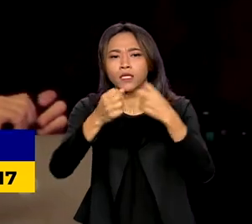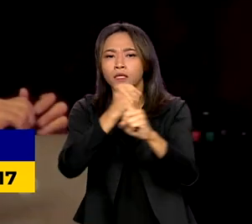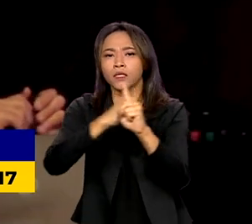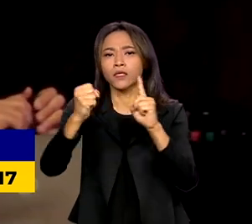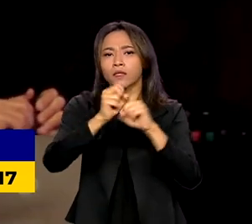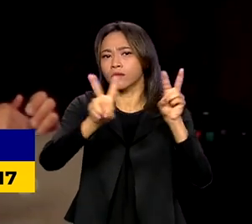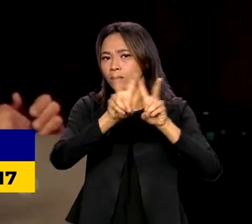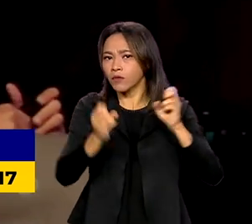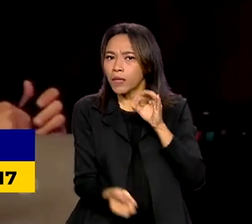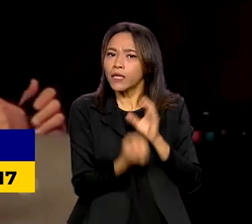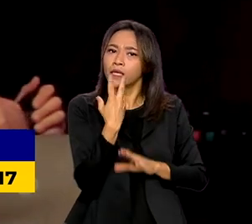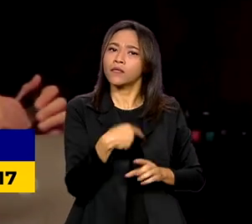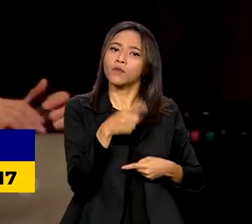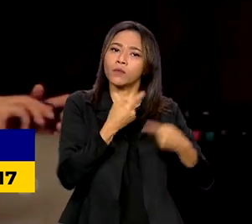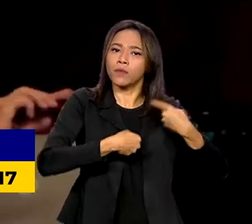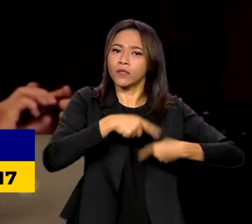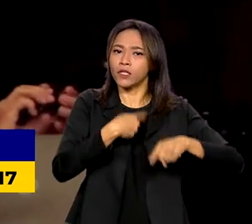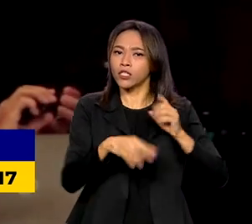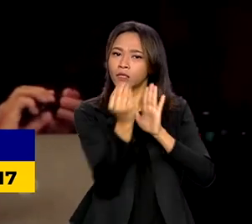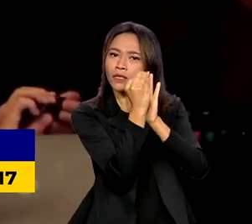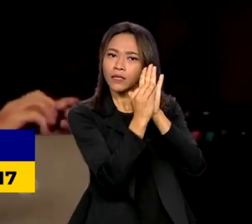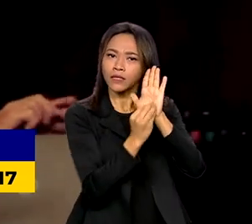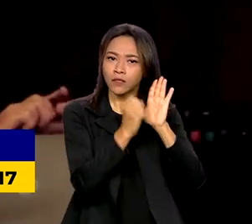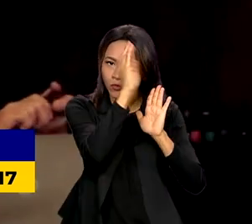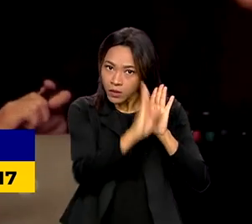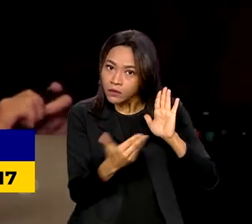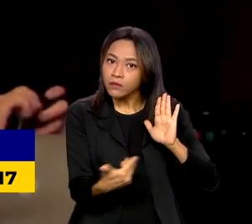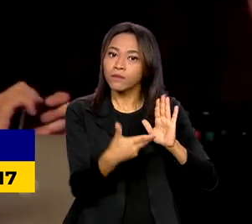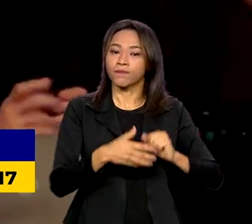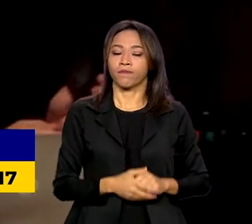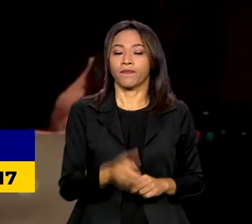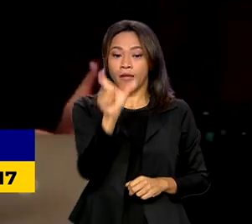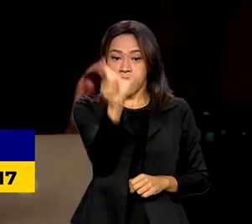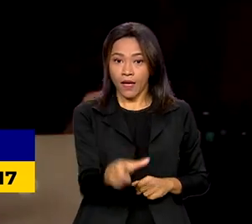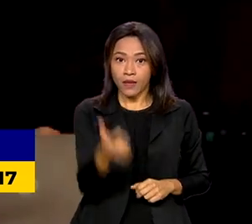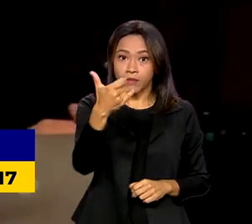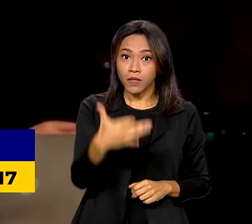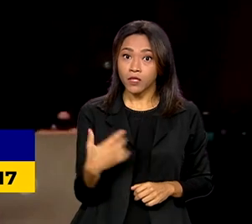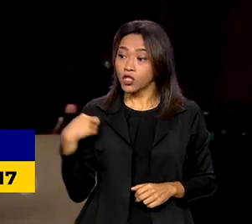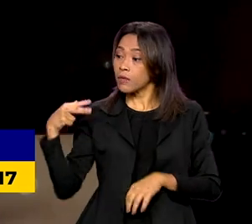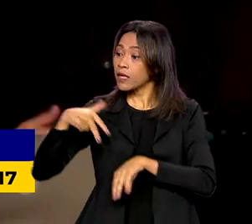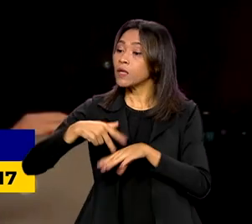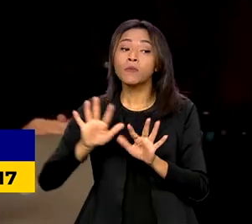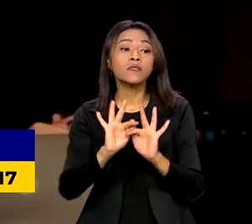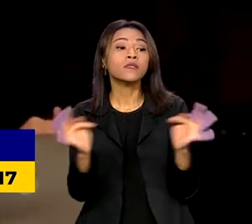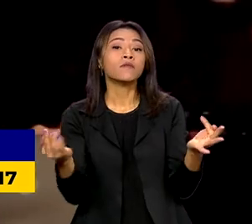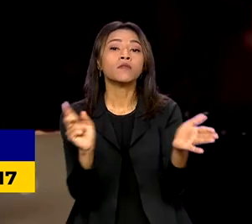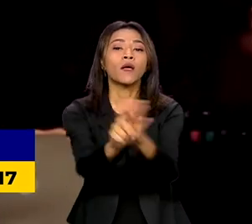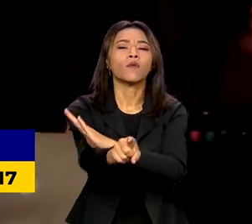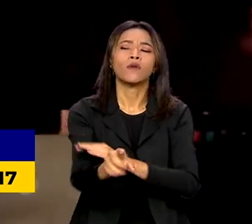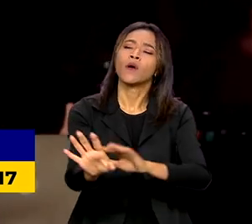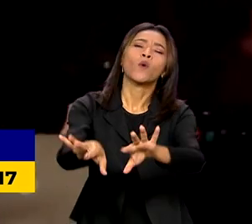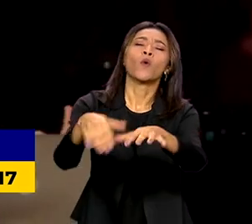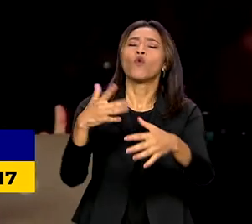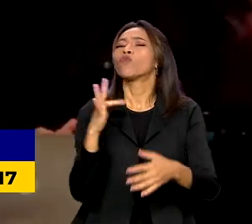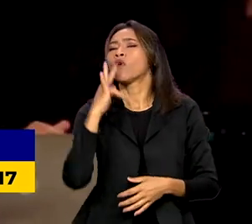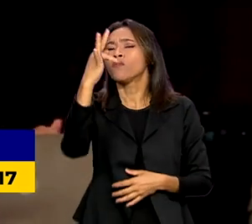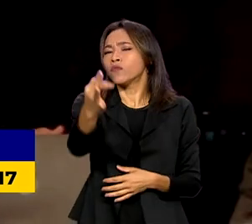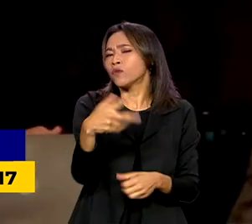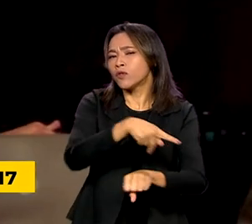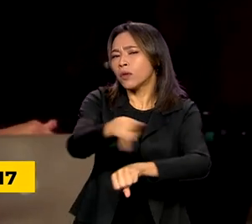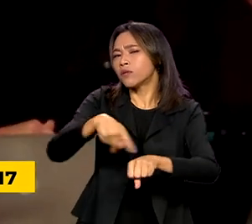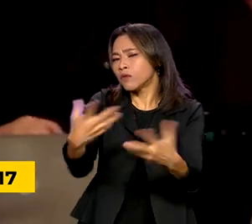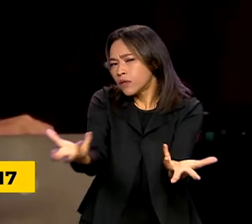políticas públicas brasileiras. Nós estamos aqui por uma simples pergunta. Que Brasil vocês querem para os